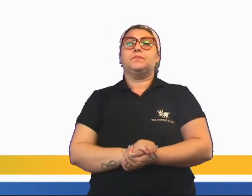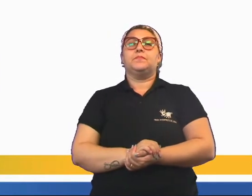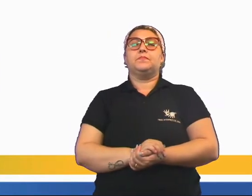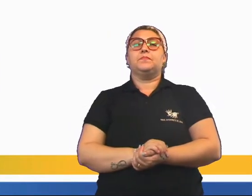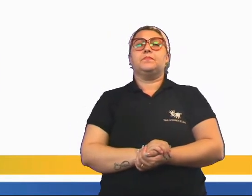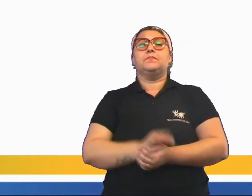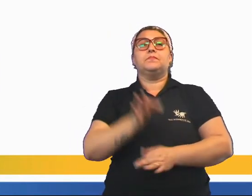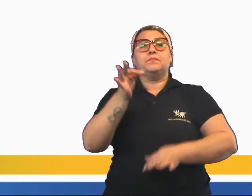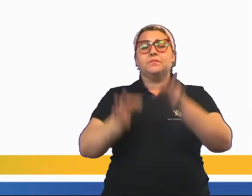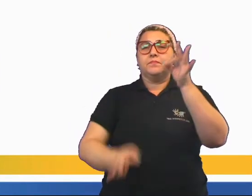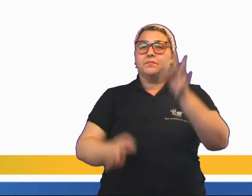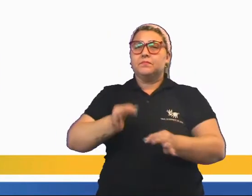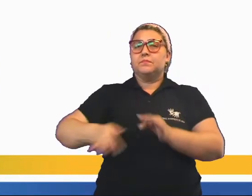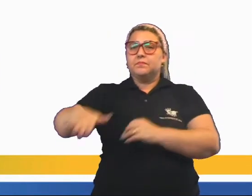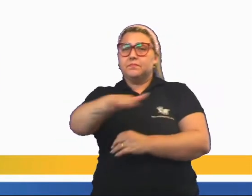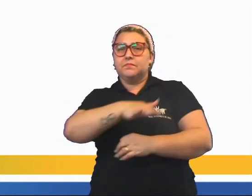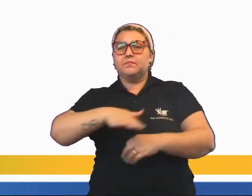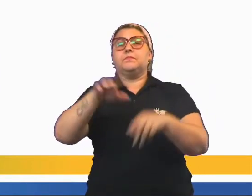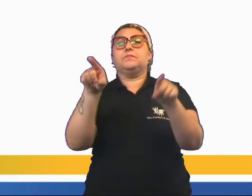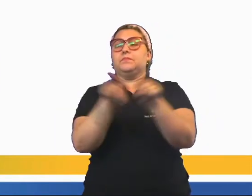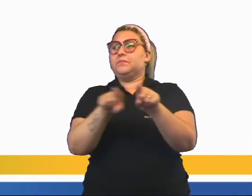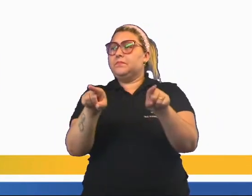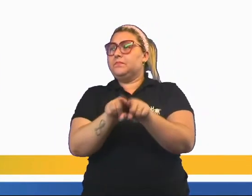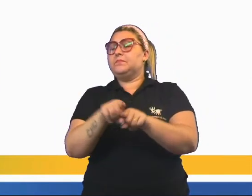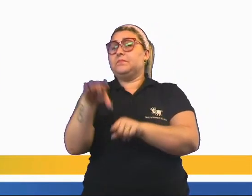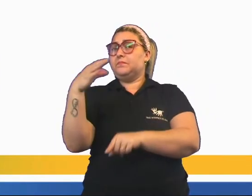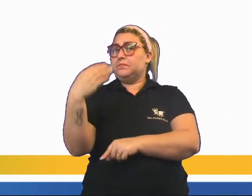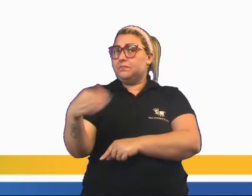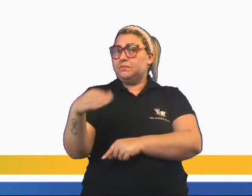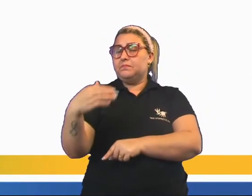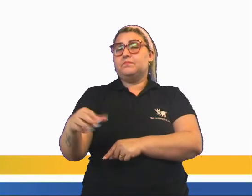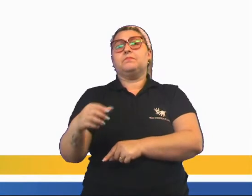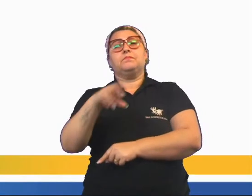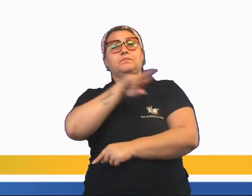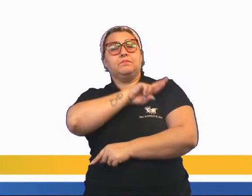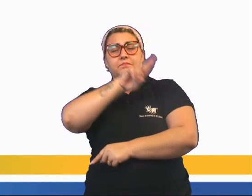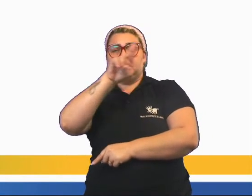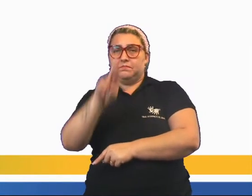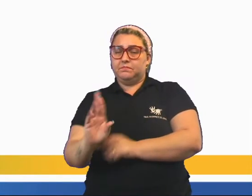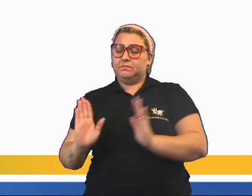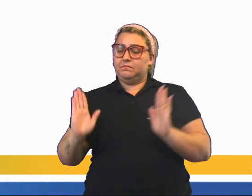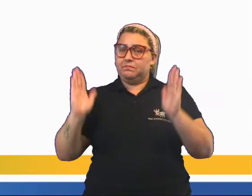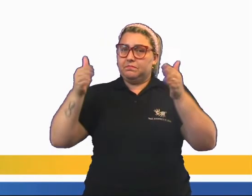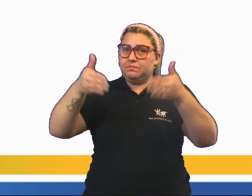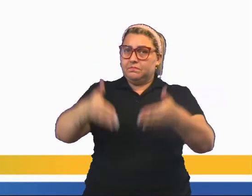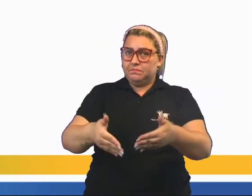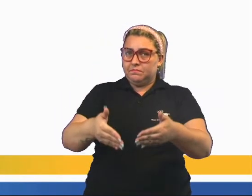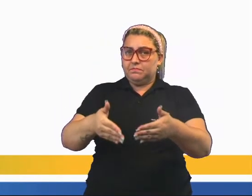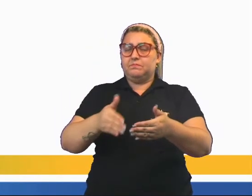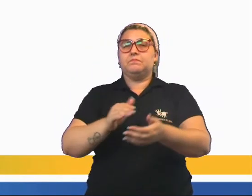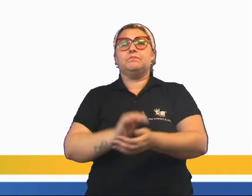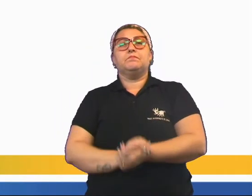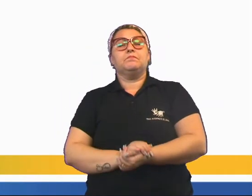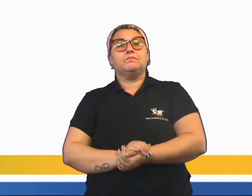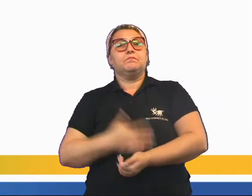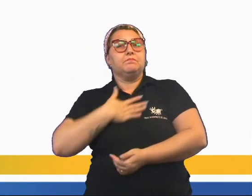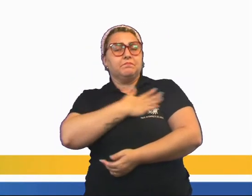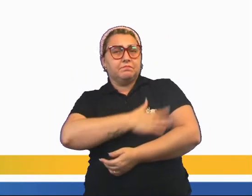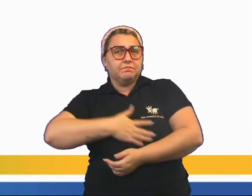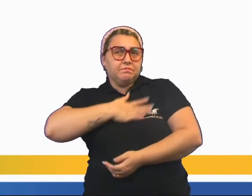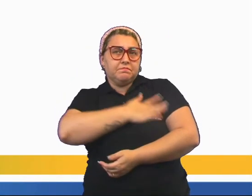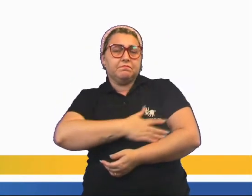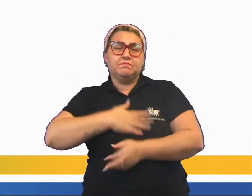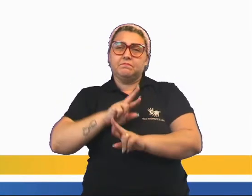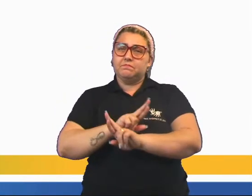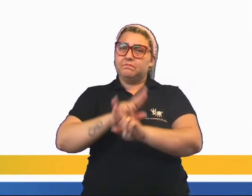A justiça social também, tanto ciência quanto religião, vão focar isso. satisfazem áreas